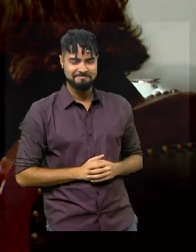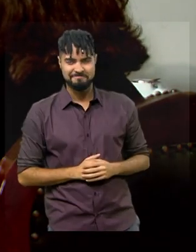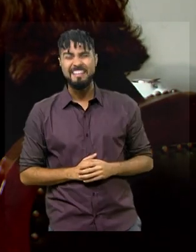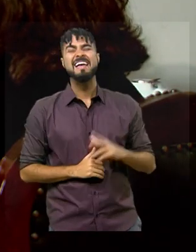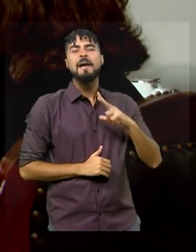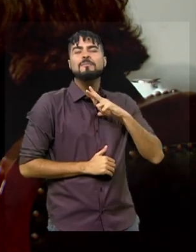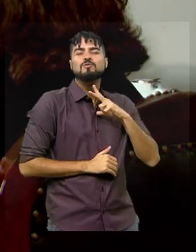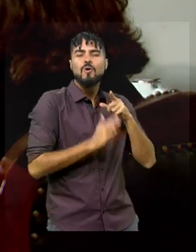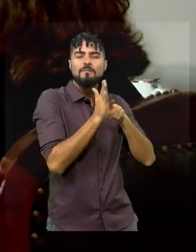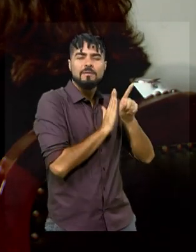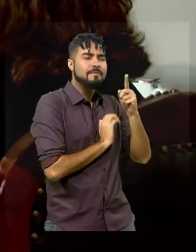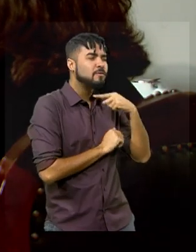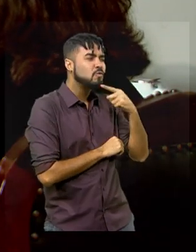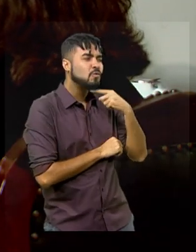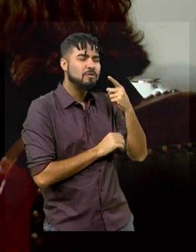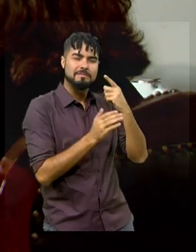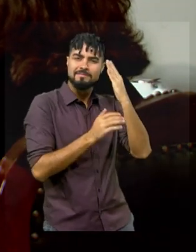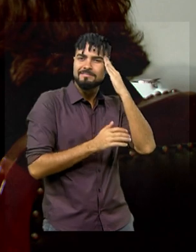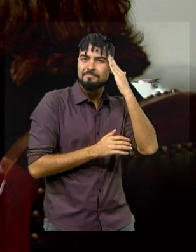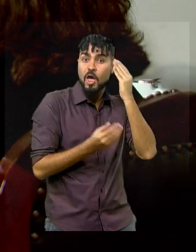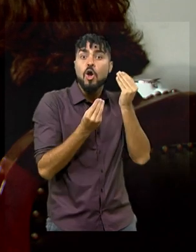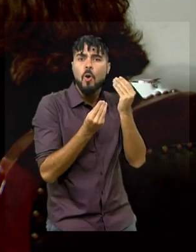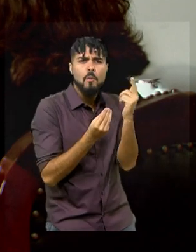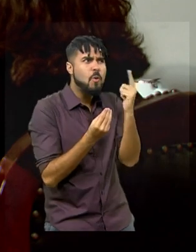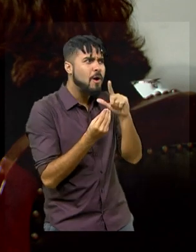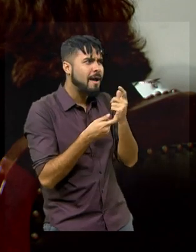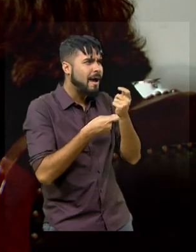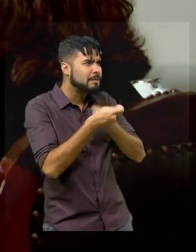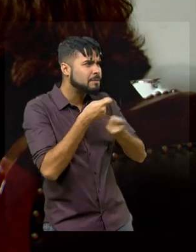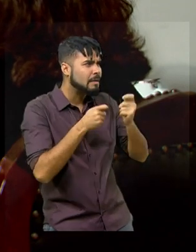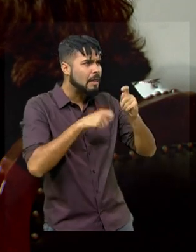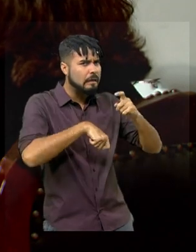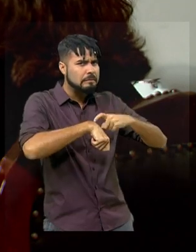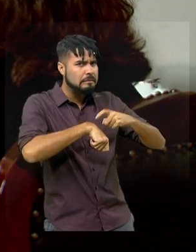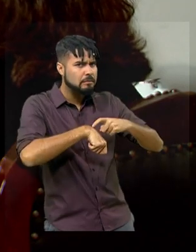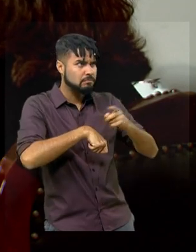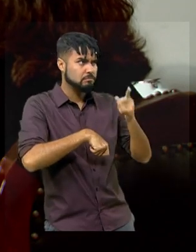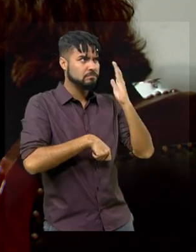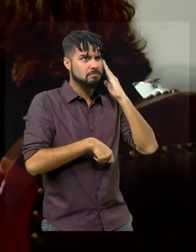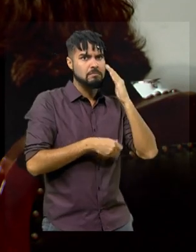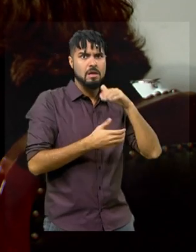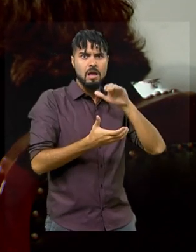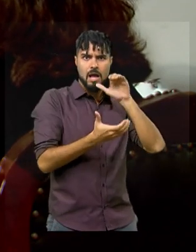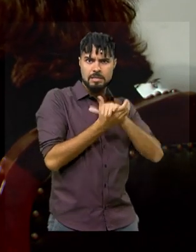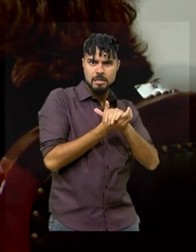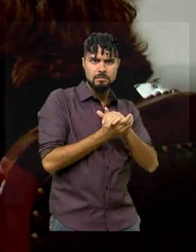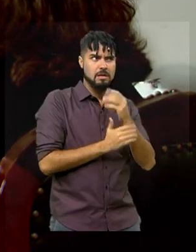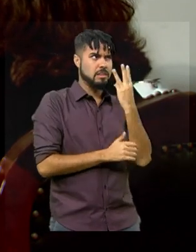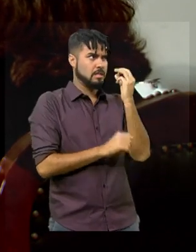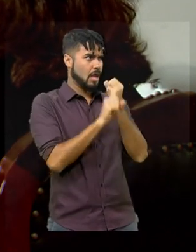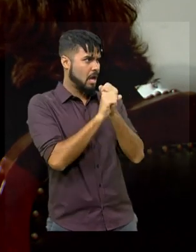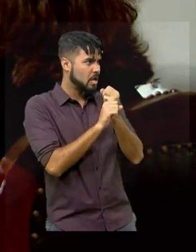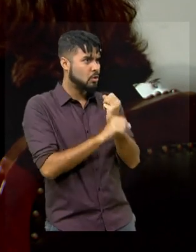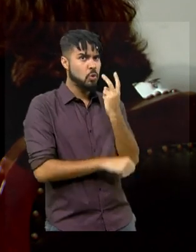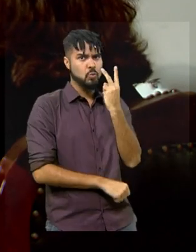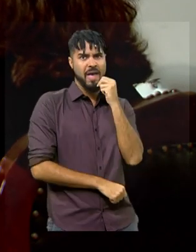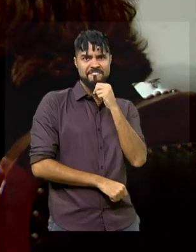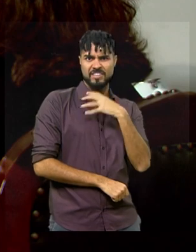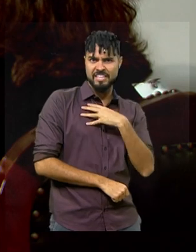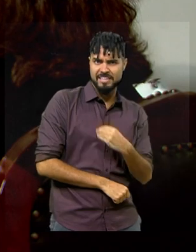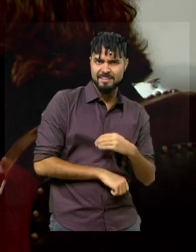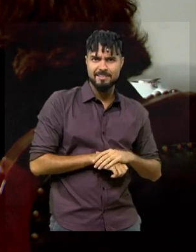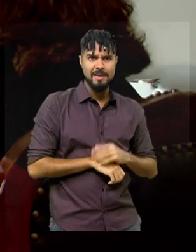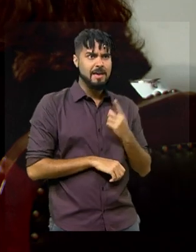pessoal, eu tenho até uma dúvida. Porque como é que a senhora consegue administrar? Porque é isso, um relacionamento de quase 30 anos, duas filhas, um